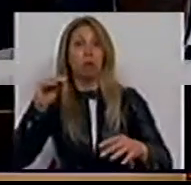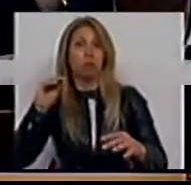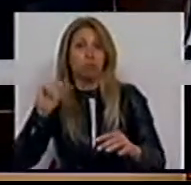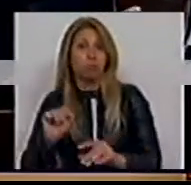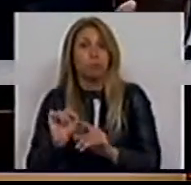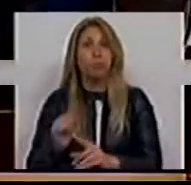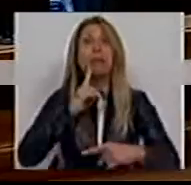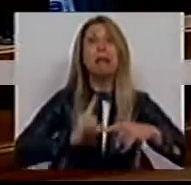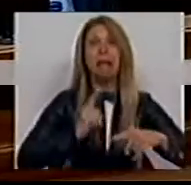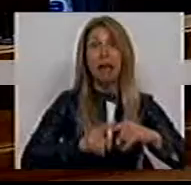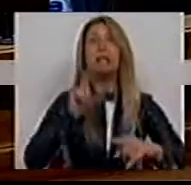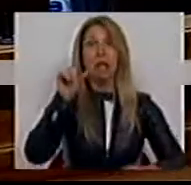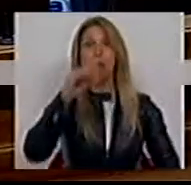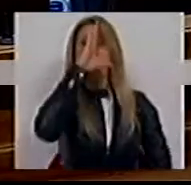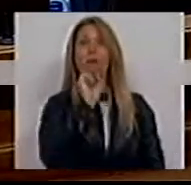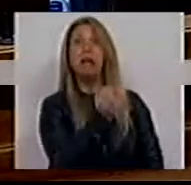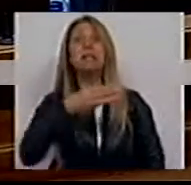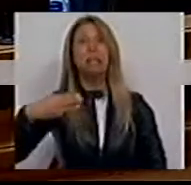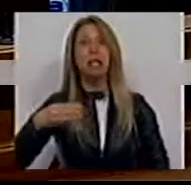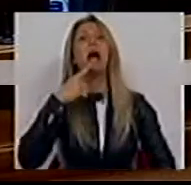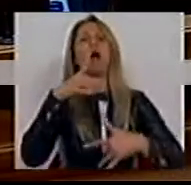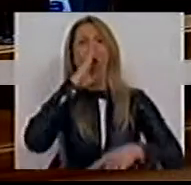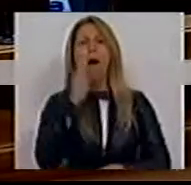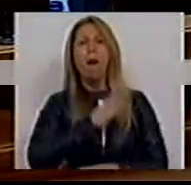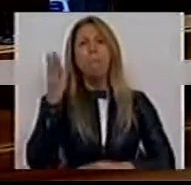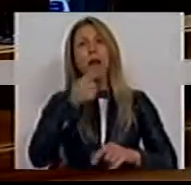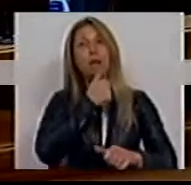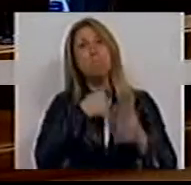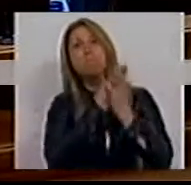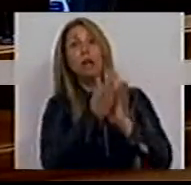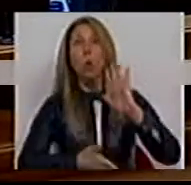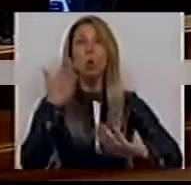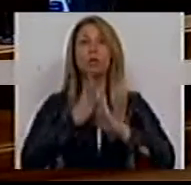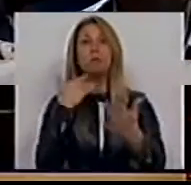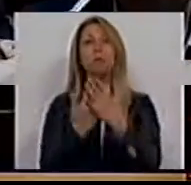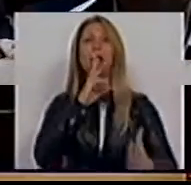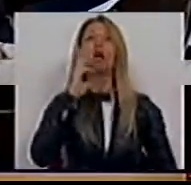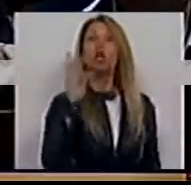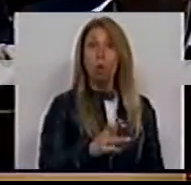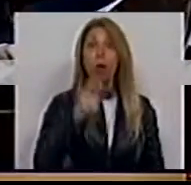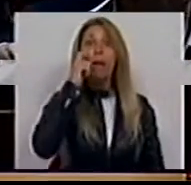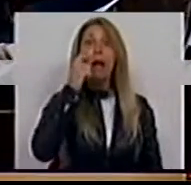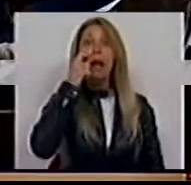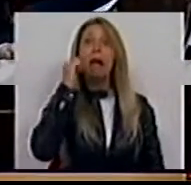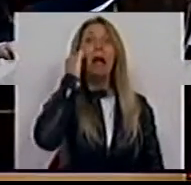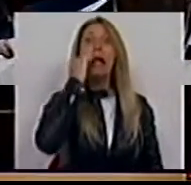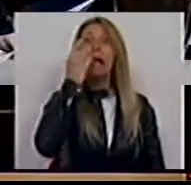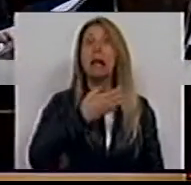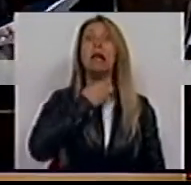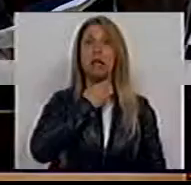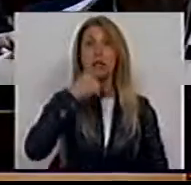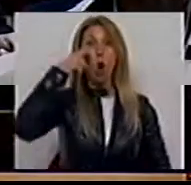medidas de emergência para responder à crise humanitária, à crise humanitária que 5 anos de